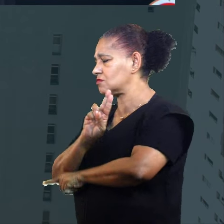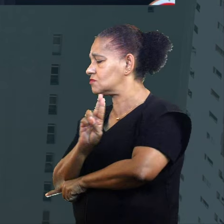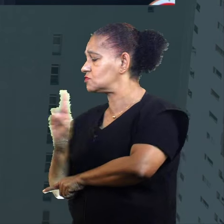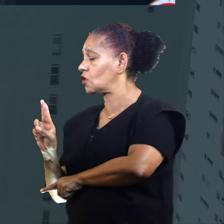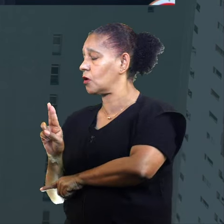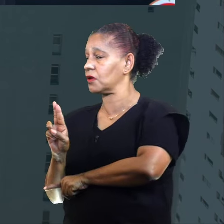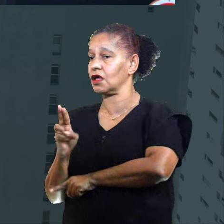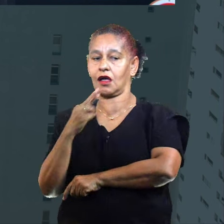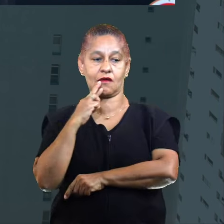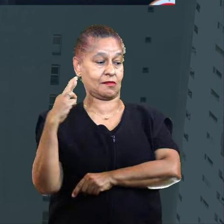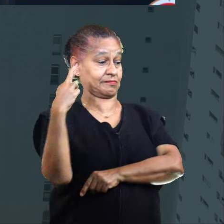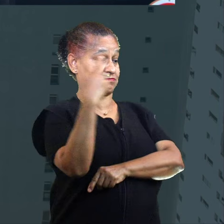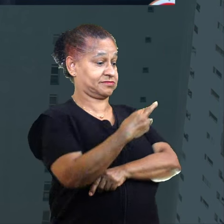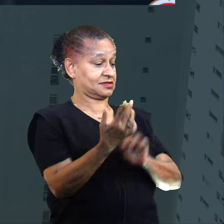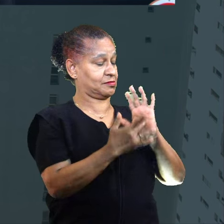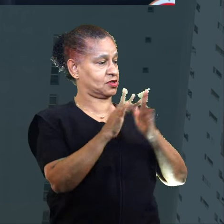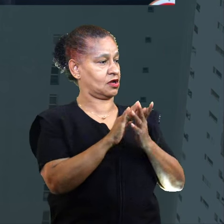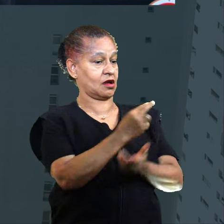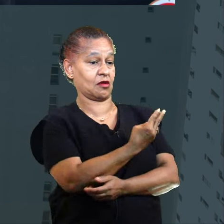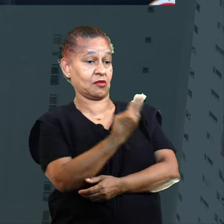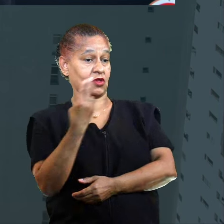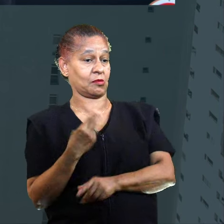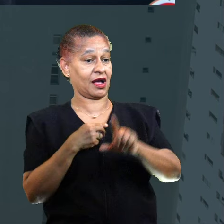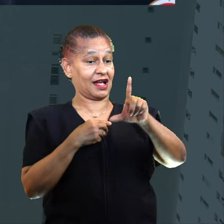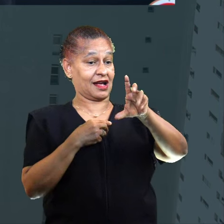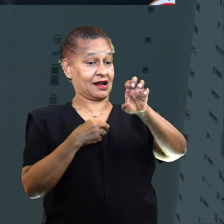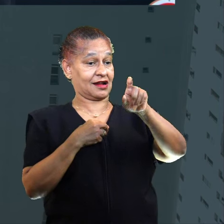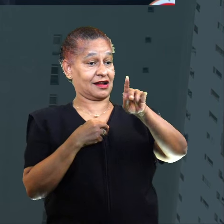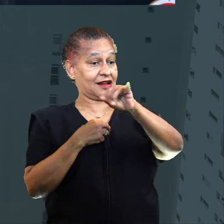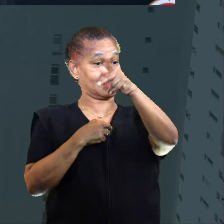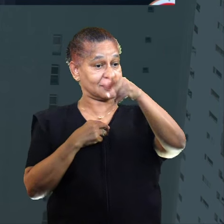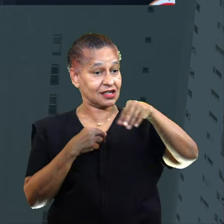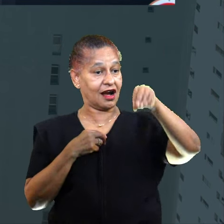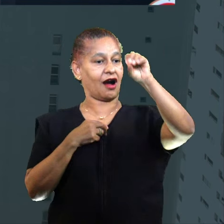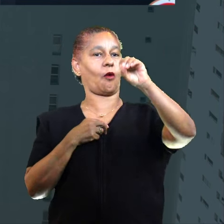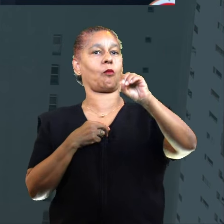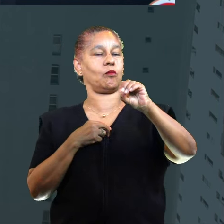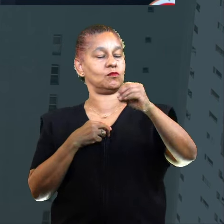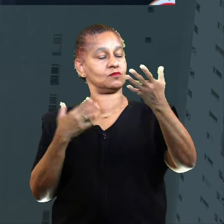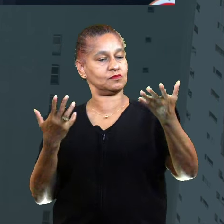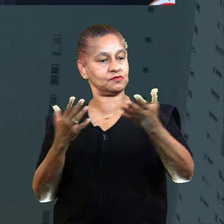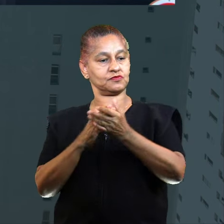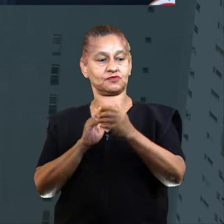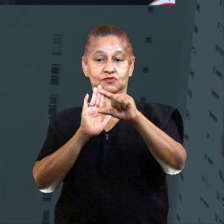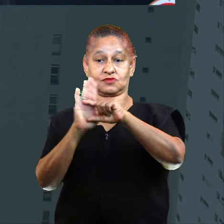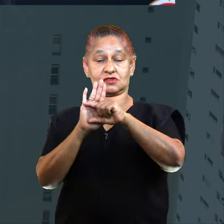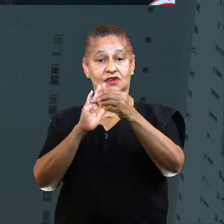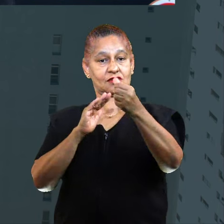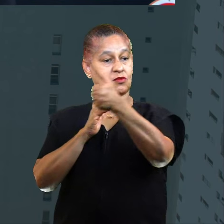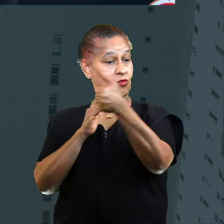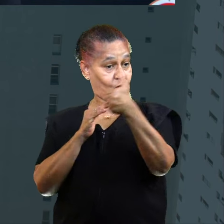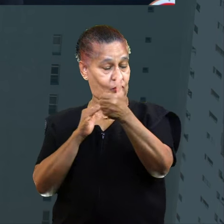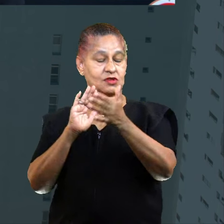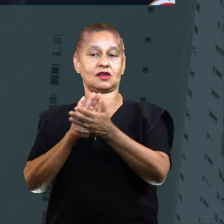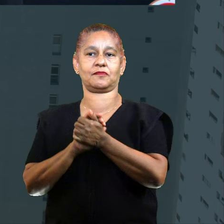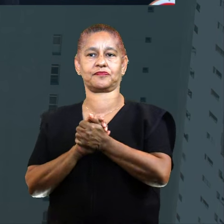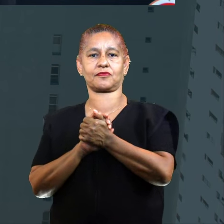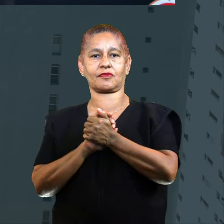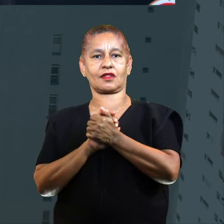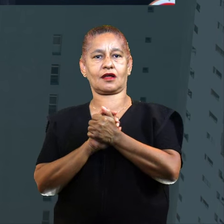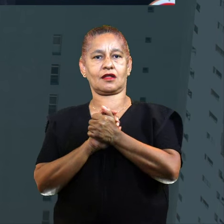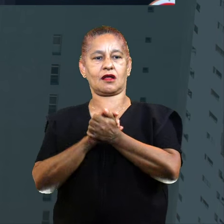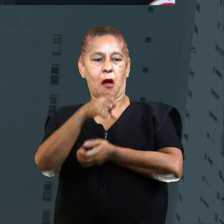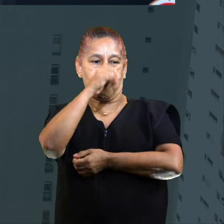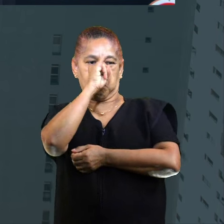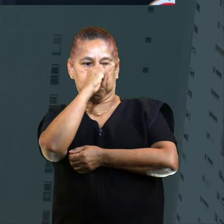nome? E ele respondeu, meu nome é Legião. Verso de número 11, Uma grande